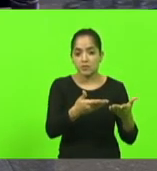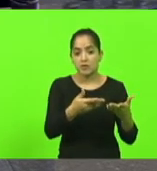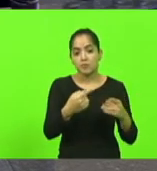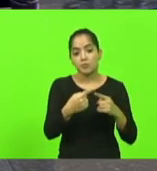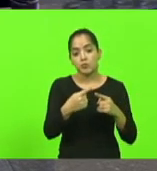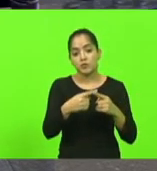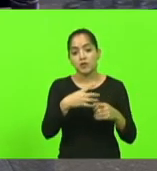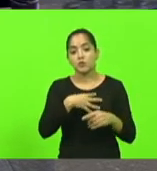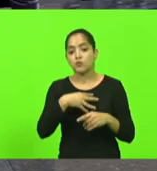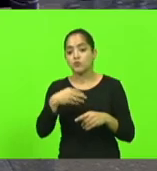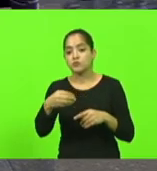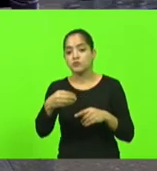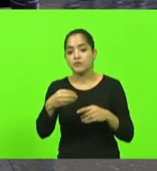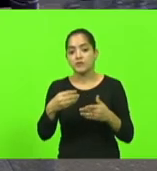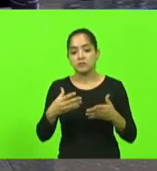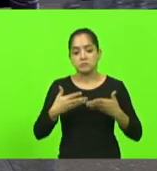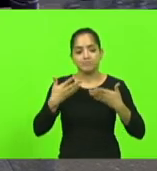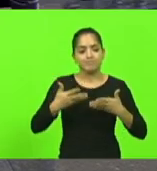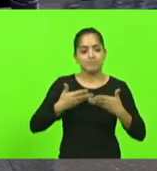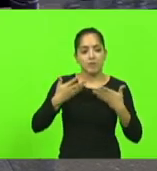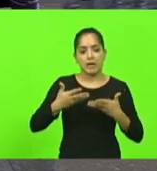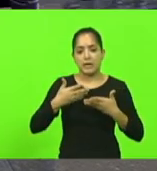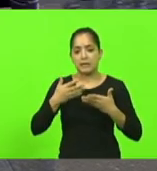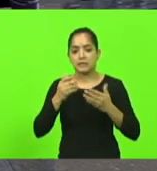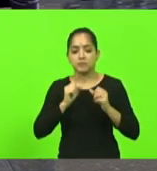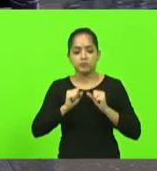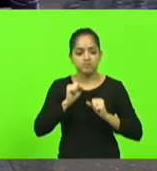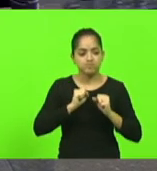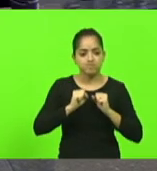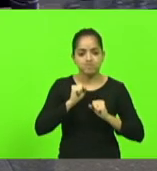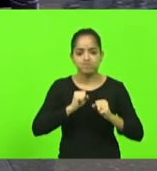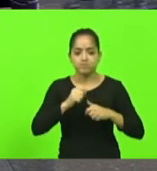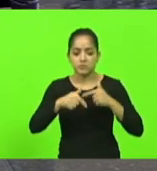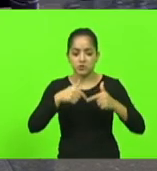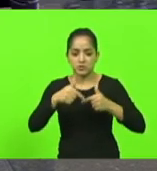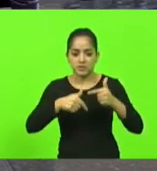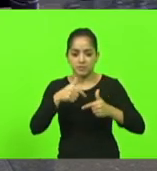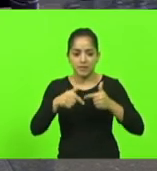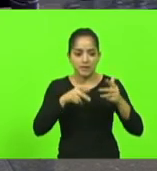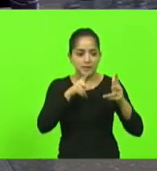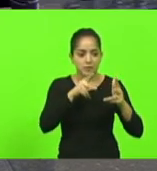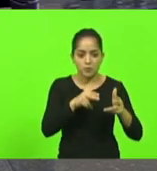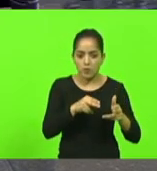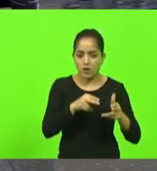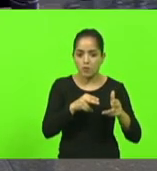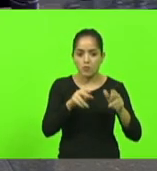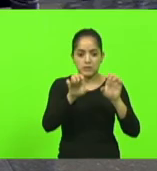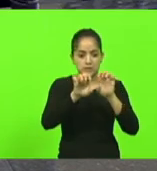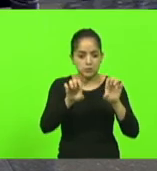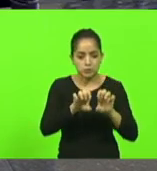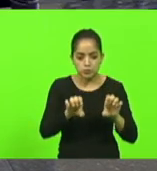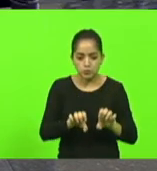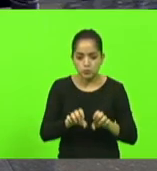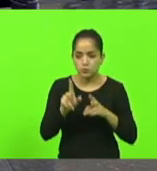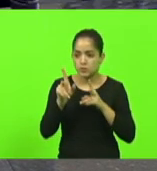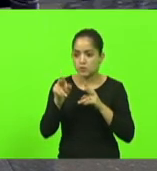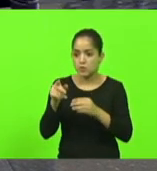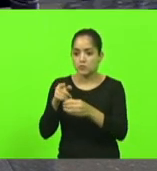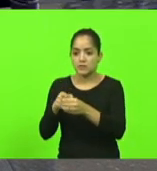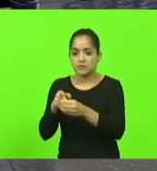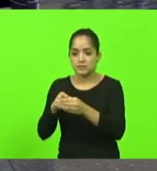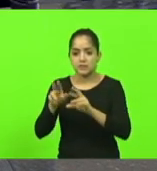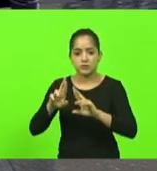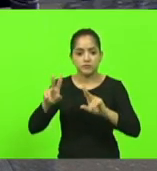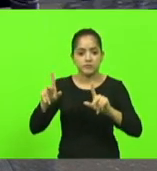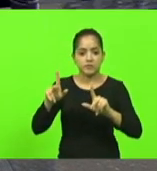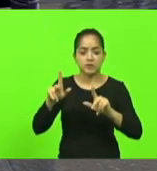não tem o ânimo entusiasmo não tem a mesma estrutura que tem na cidade a energia